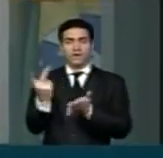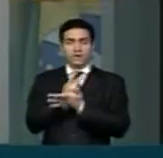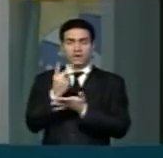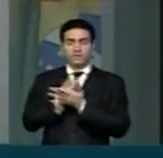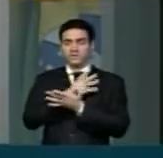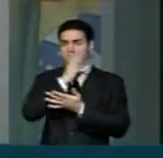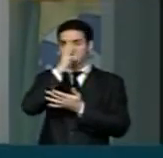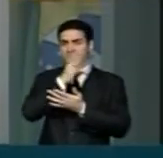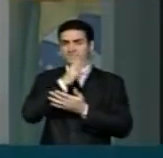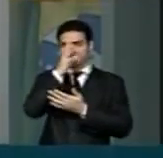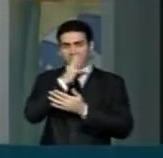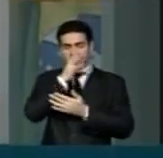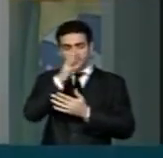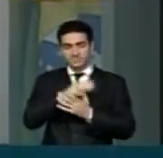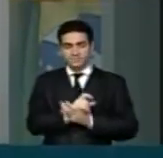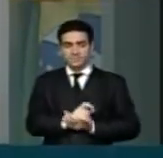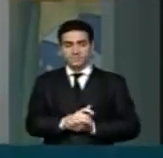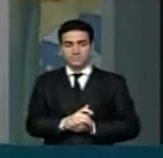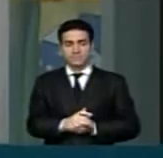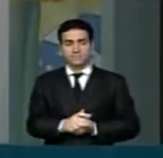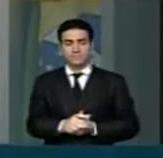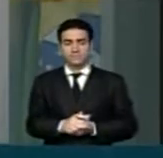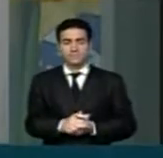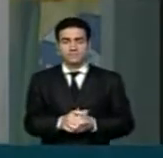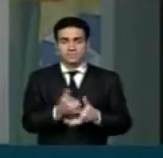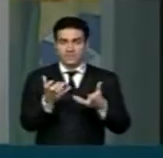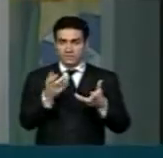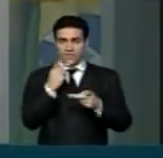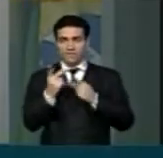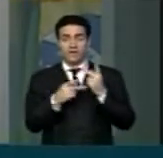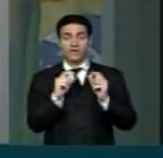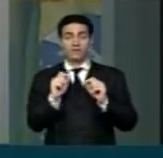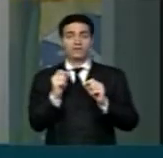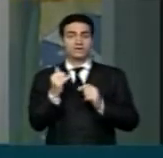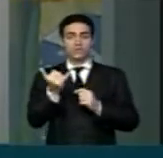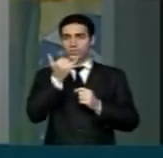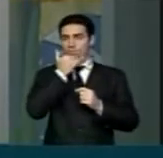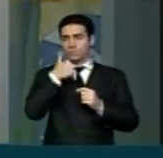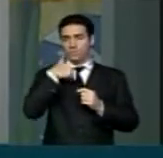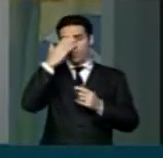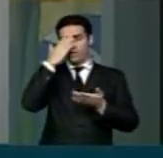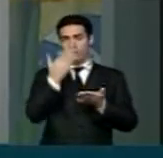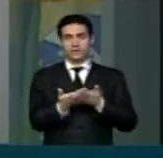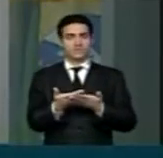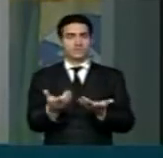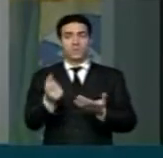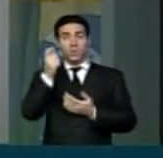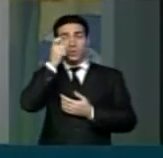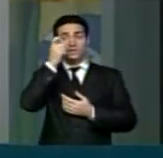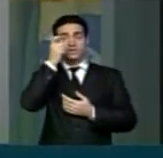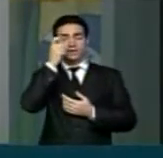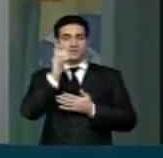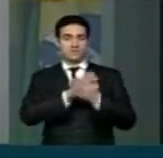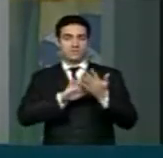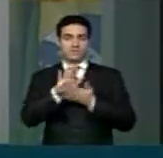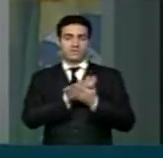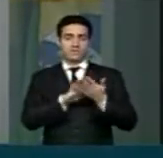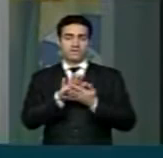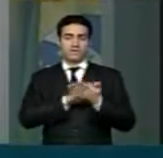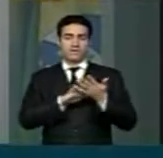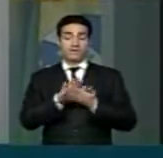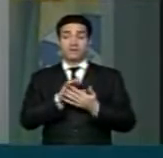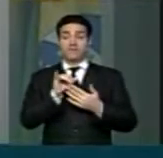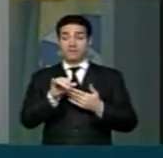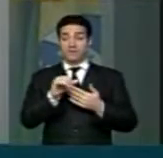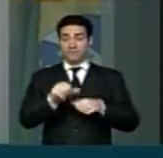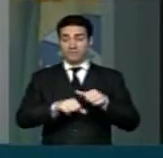escandalosa e escancarada? Eu quero dizer que não acredito em coincidência. E essa manipulação dos